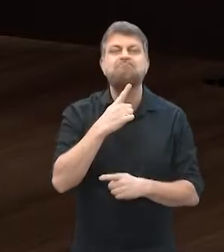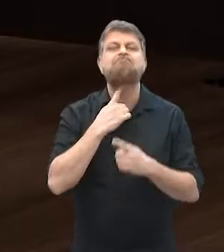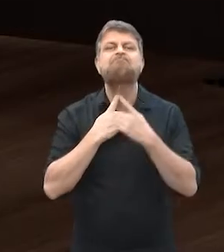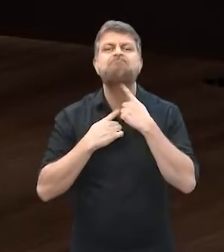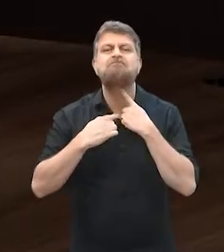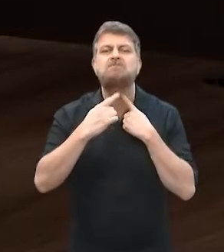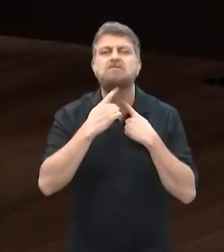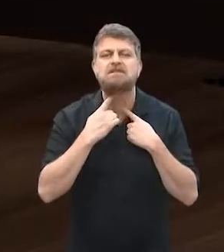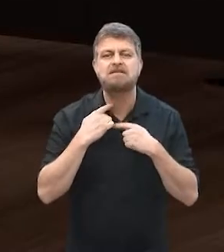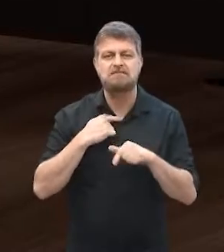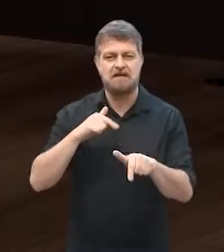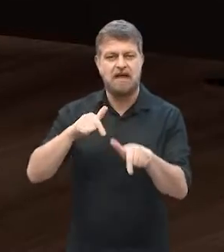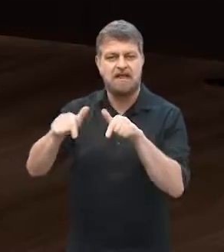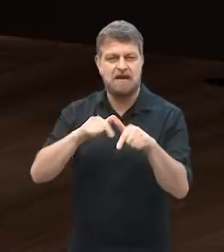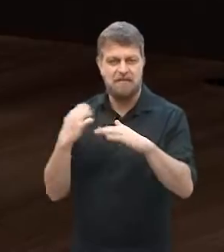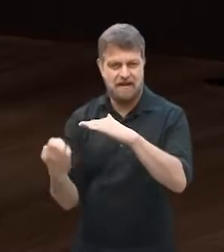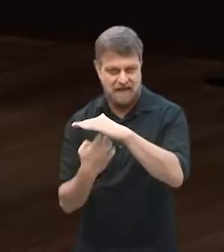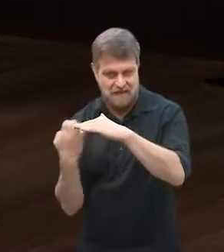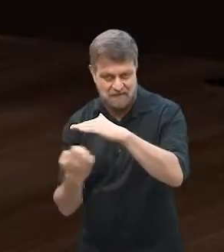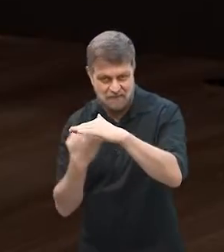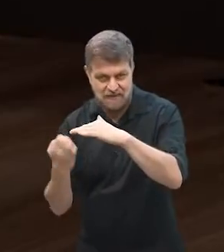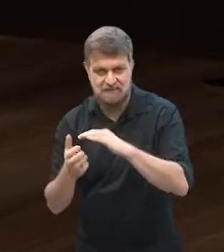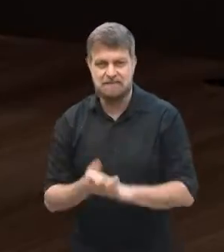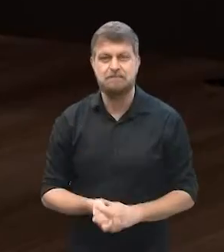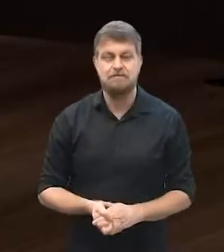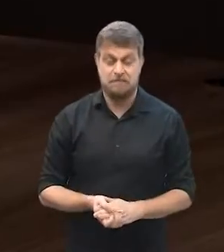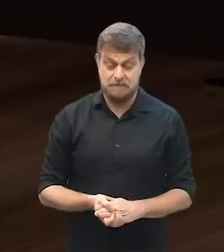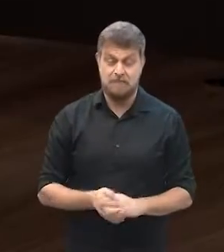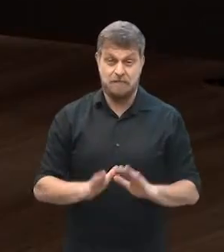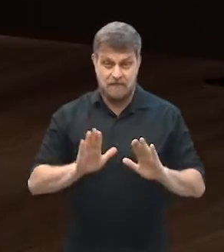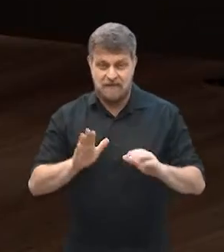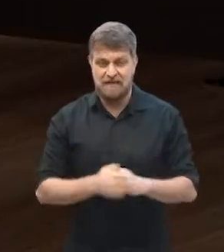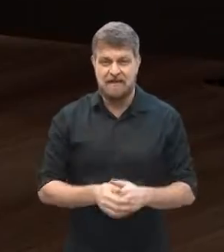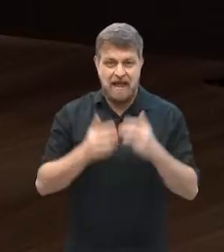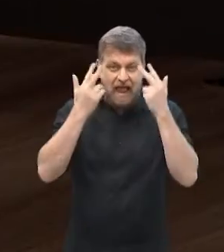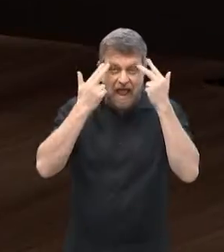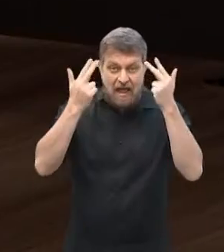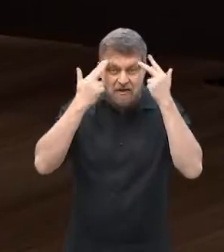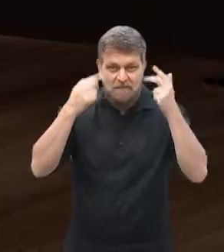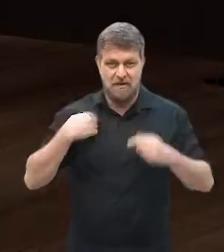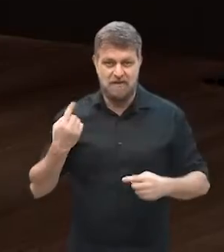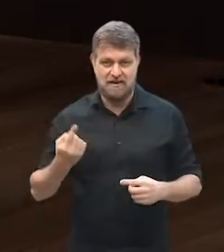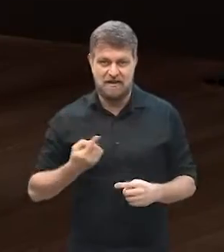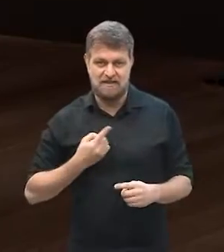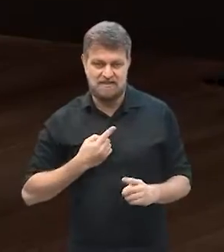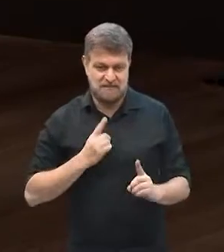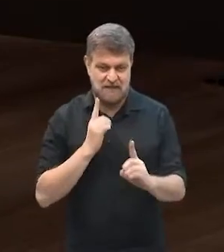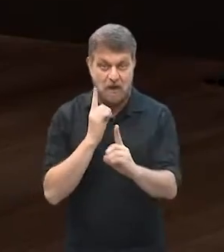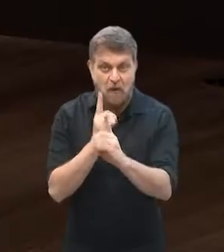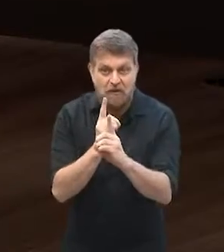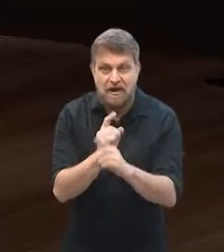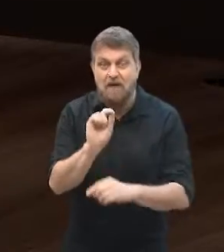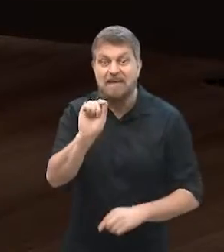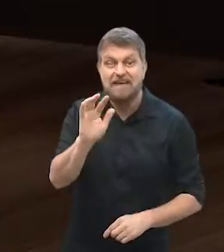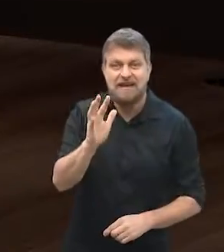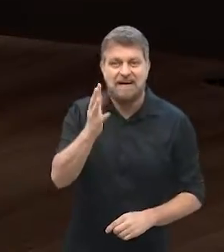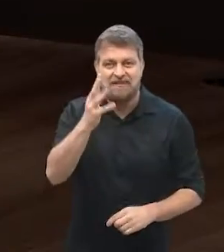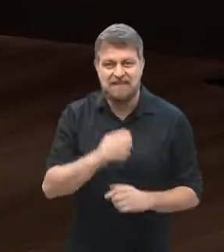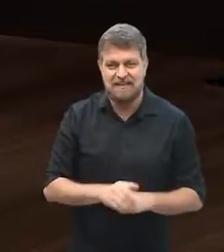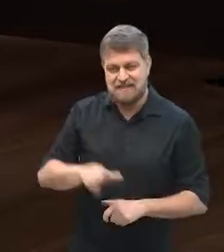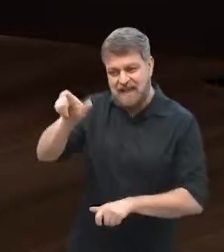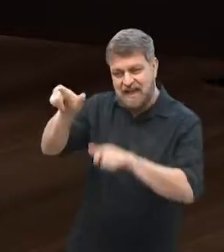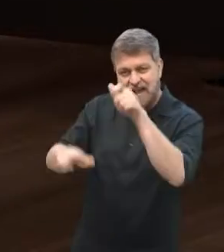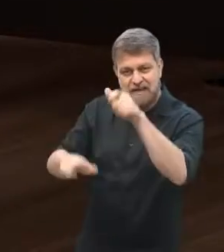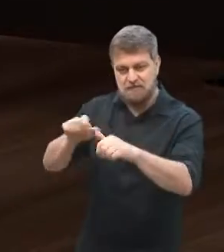carreiras corporativas. E é cada vez mais comum encontrar as pessoas largando o emprego